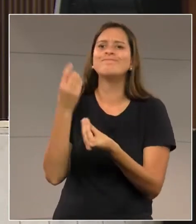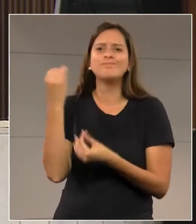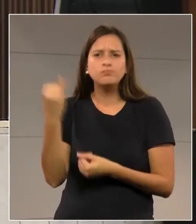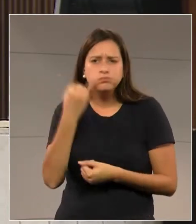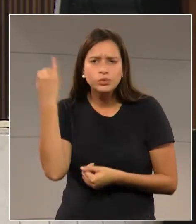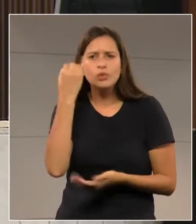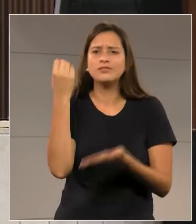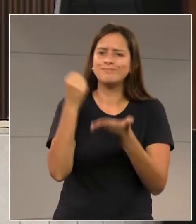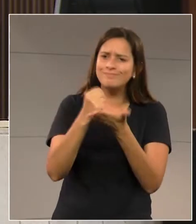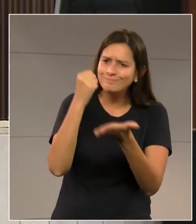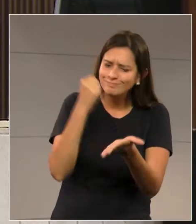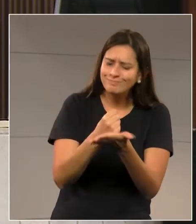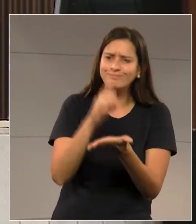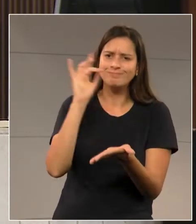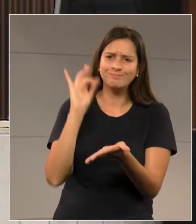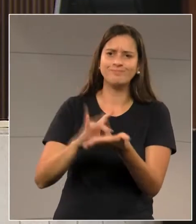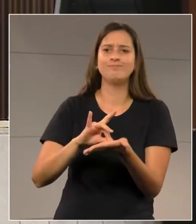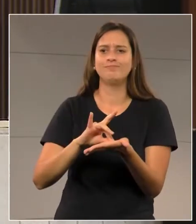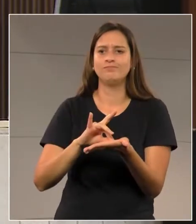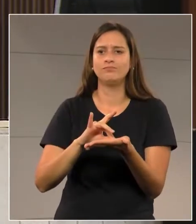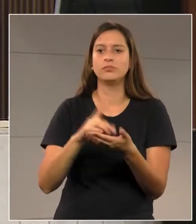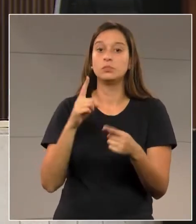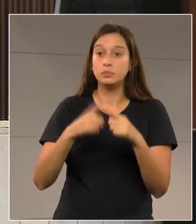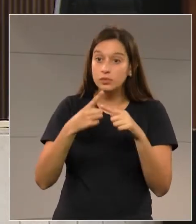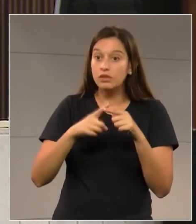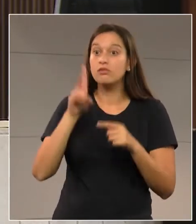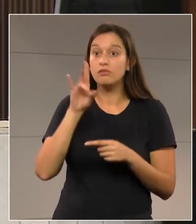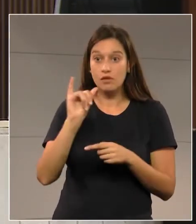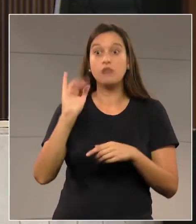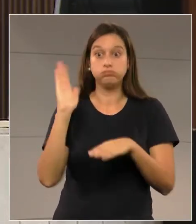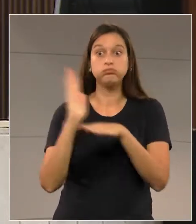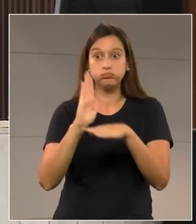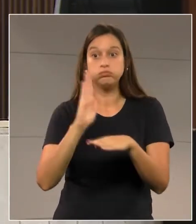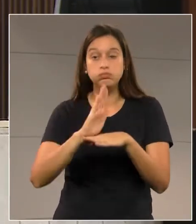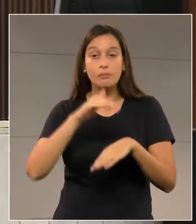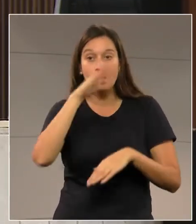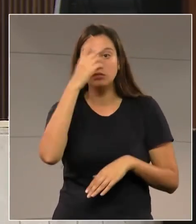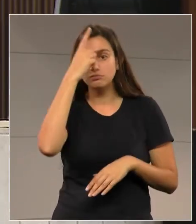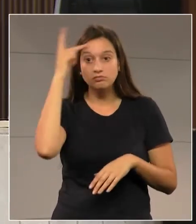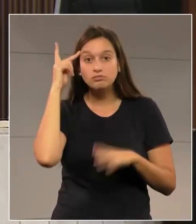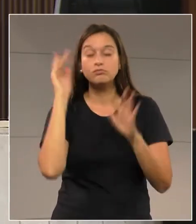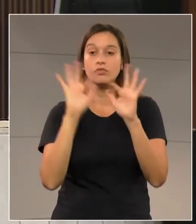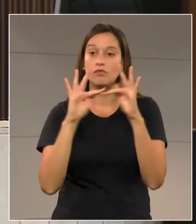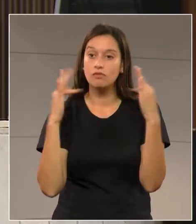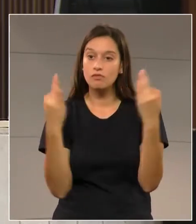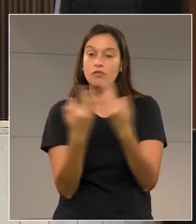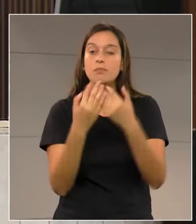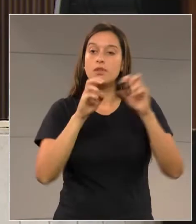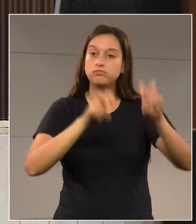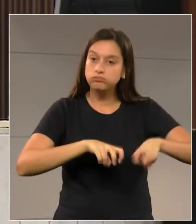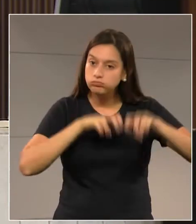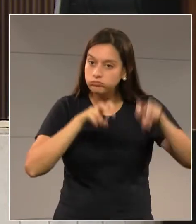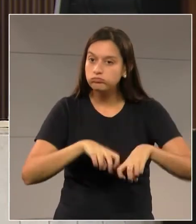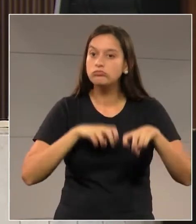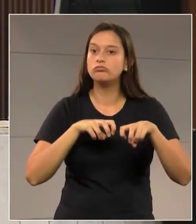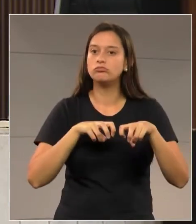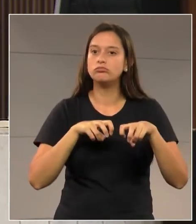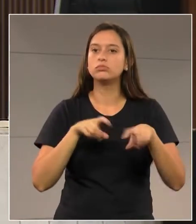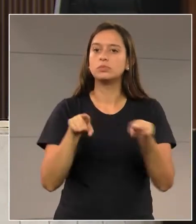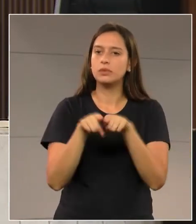isso vai viabilizar ainda mais a agricultura familiar do Estado do Paraná, vai viabilizar ainda mais os produtores orgânicos